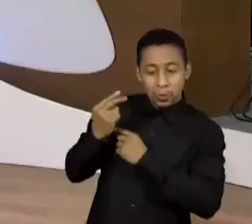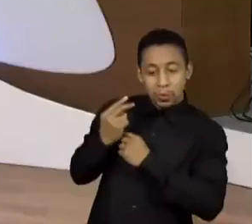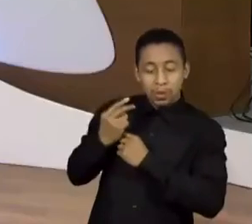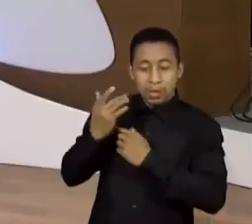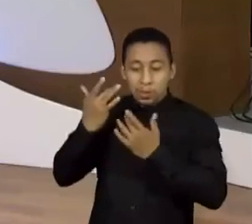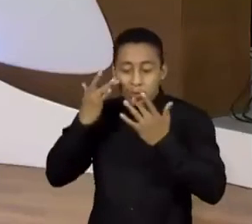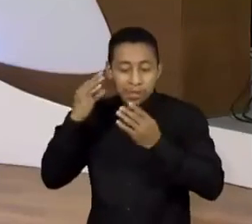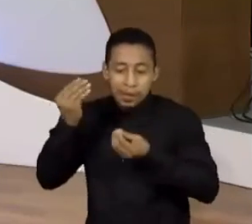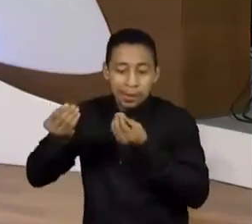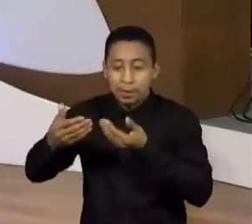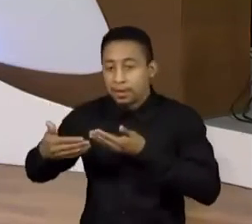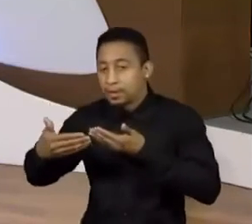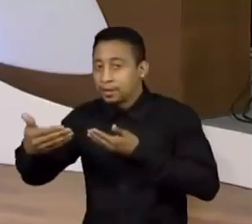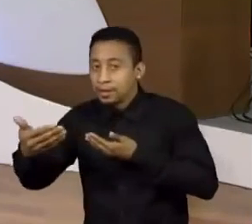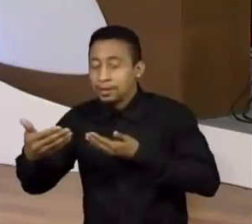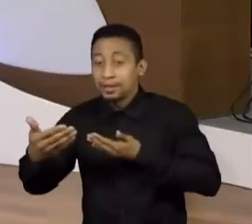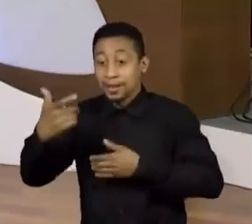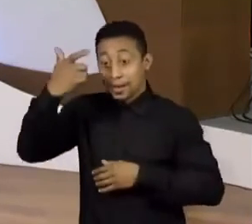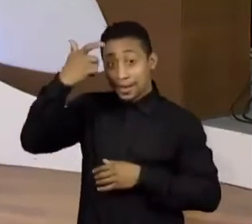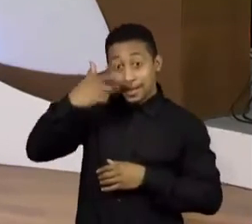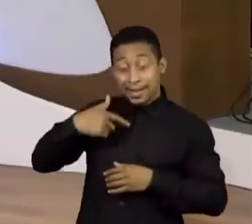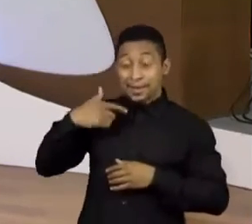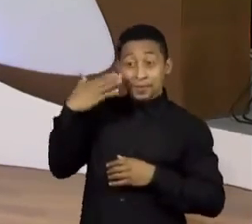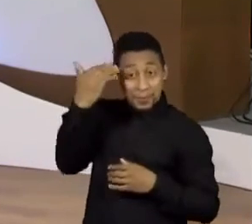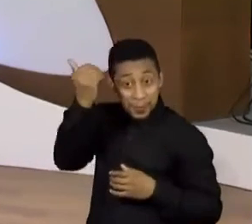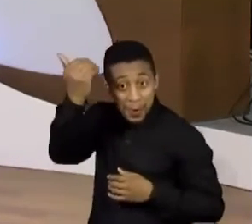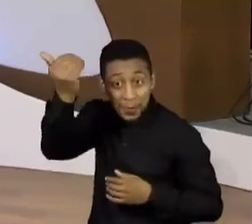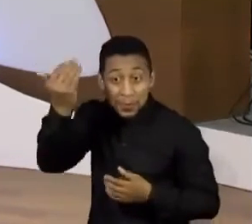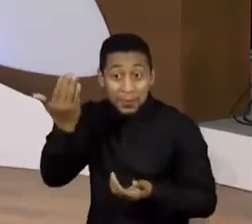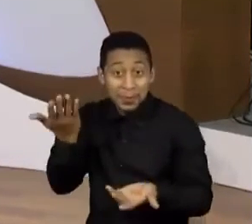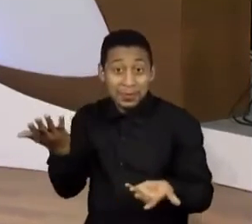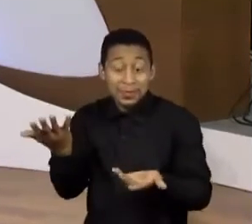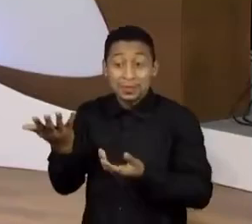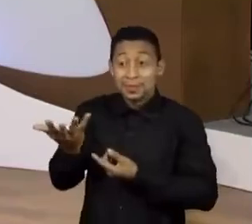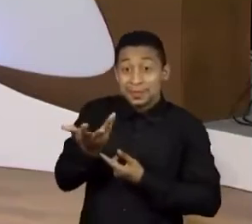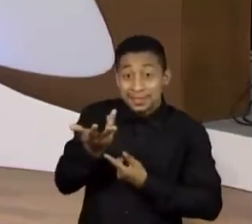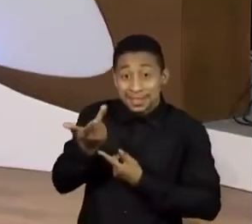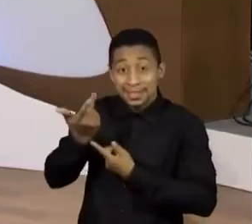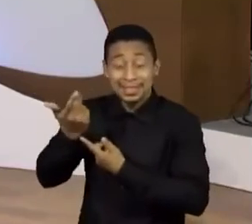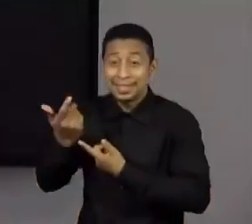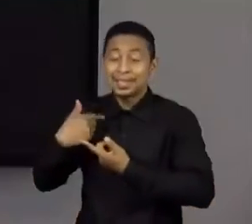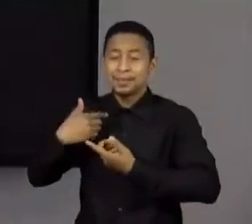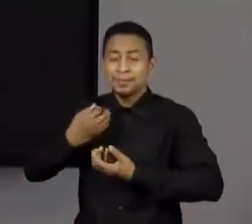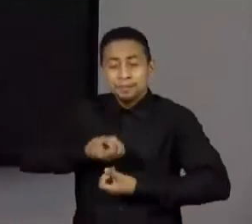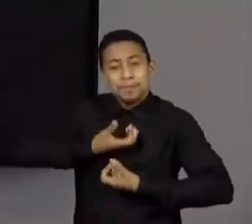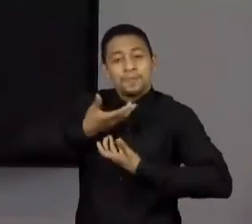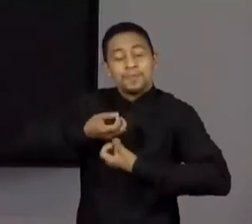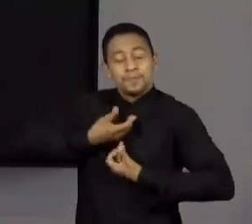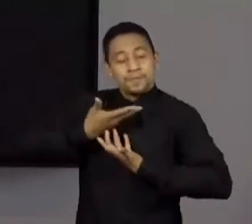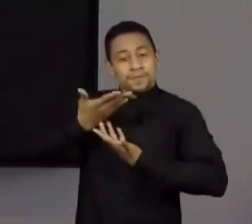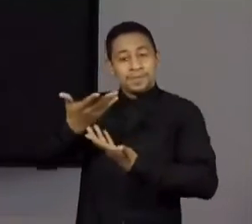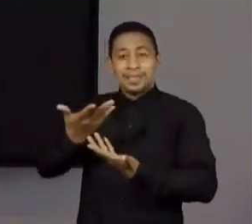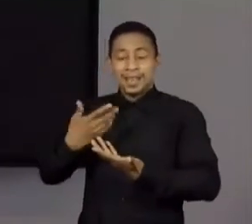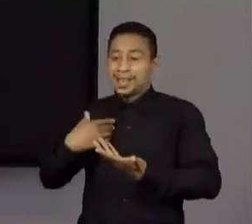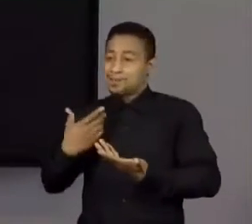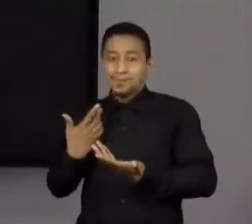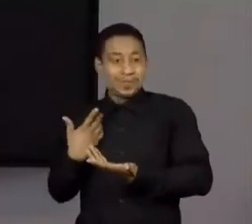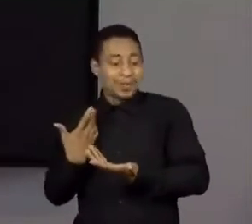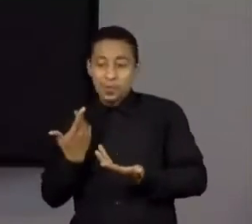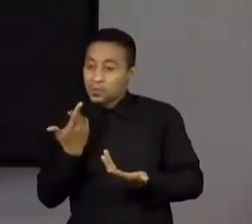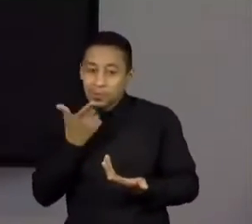assim. Essa via de artista, consegui me dominar, esse peito de poeta, não me deixa sossegar.